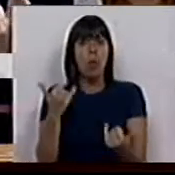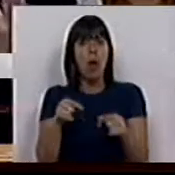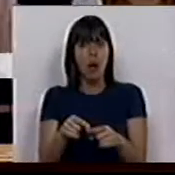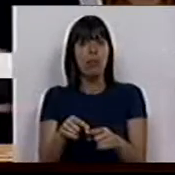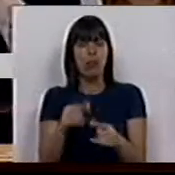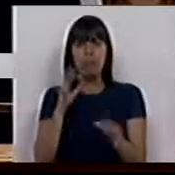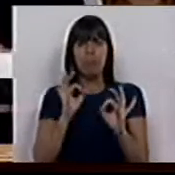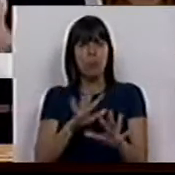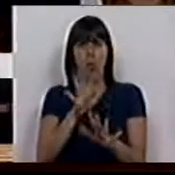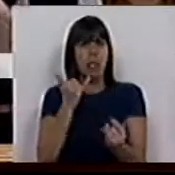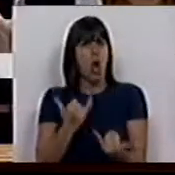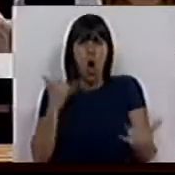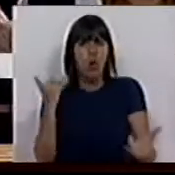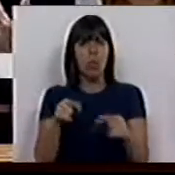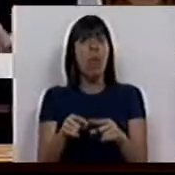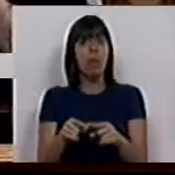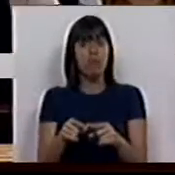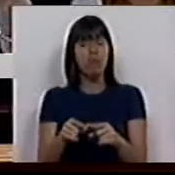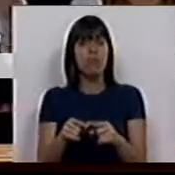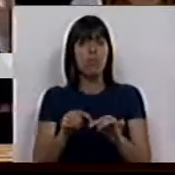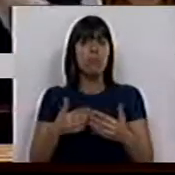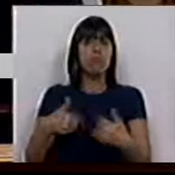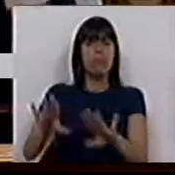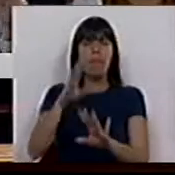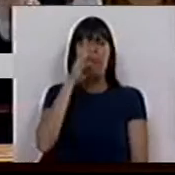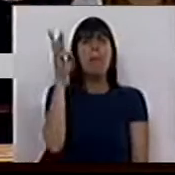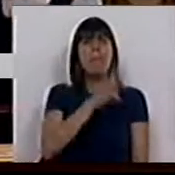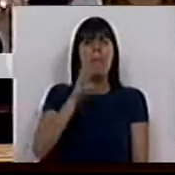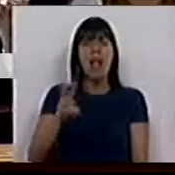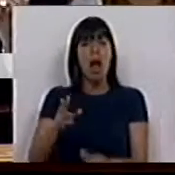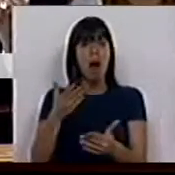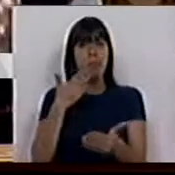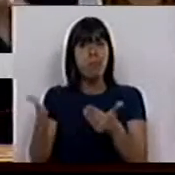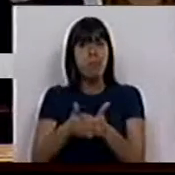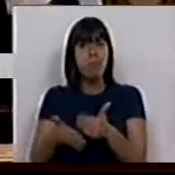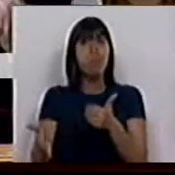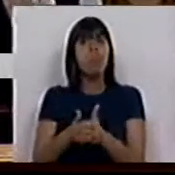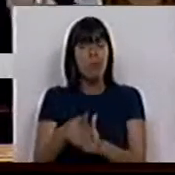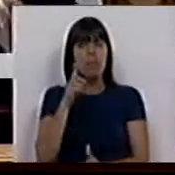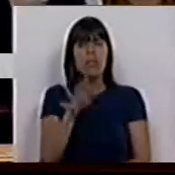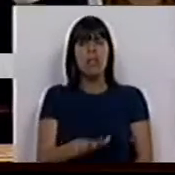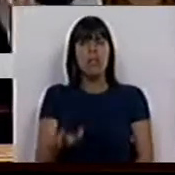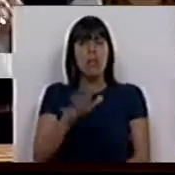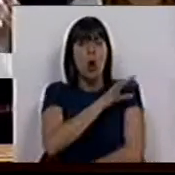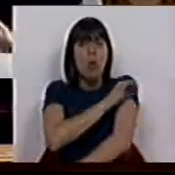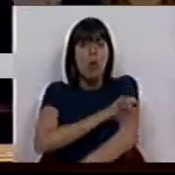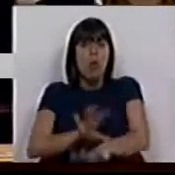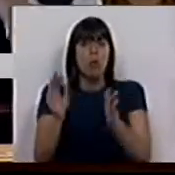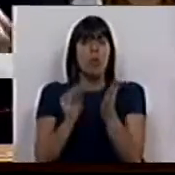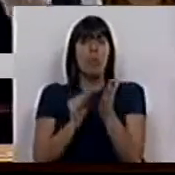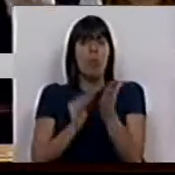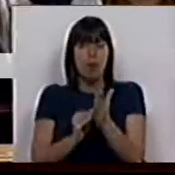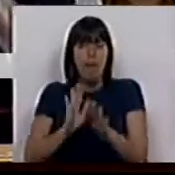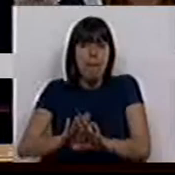administrativa, praticamente administrativa, empurraram milhares de idosos para uma situação de pobreza